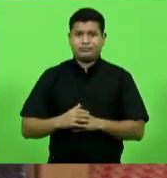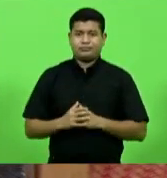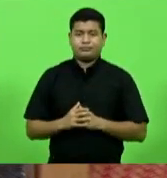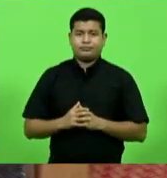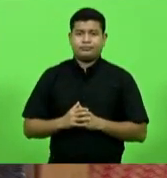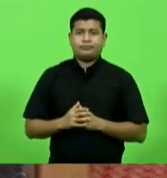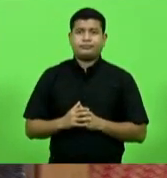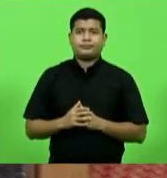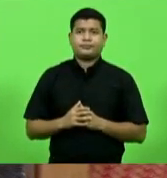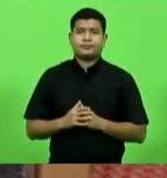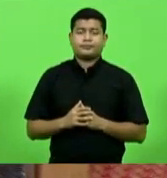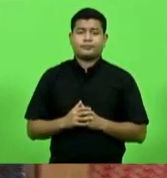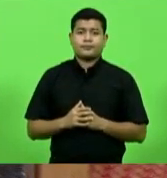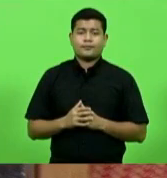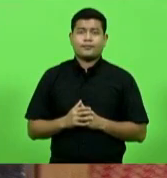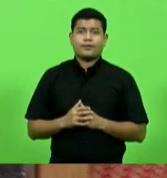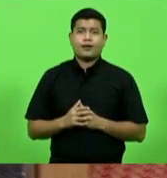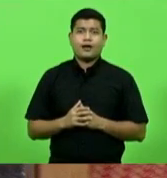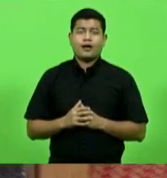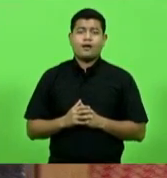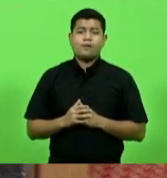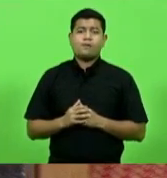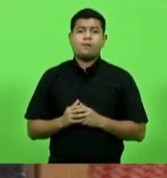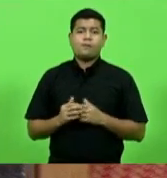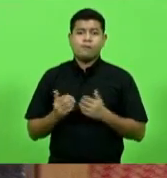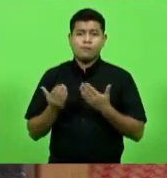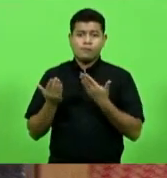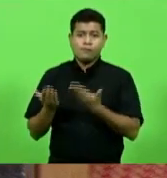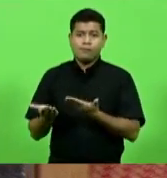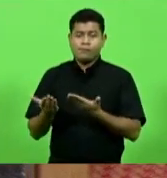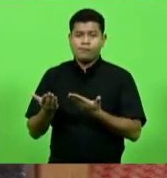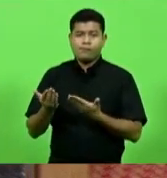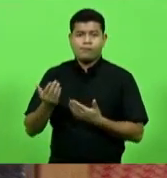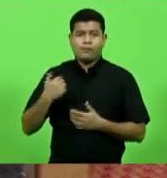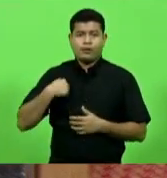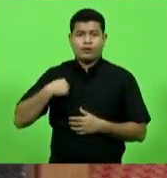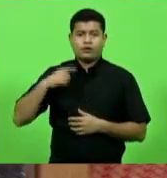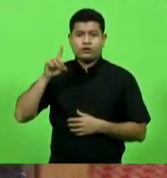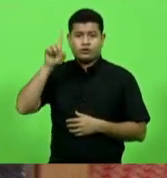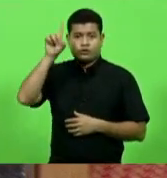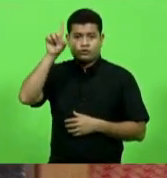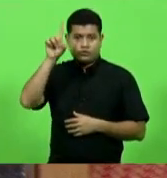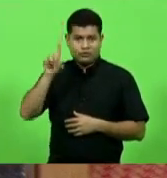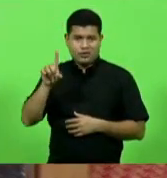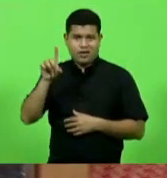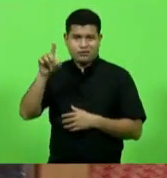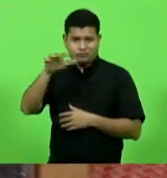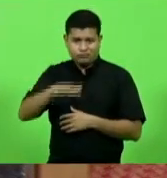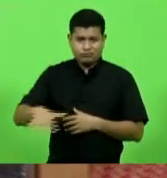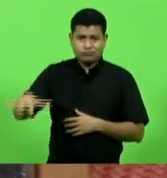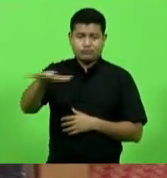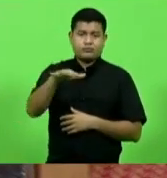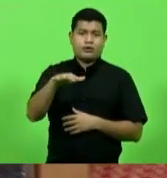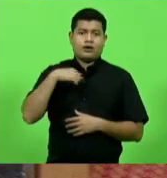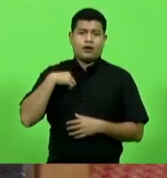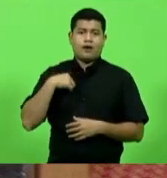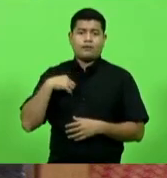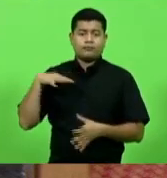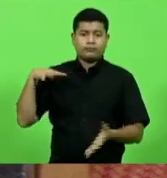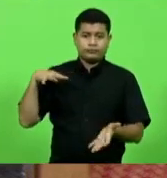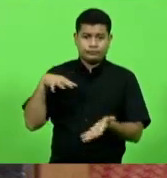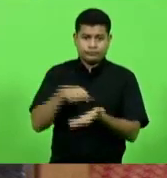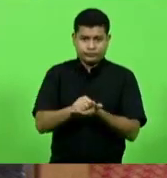a respeito de ordem do diretor geral informo que a contratação integral do serviço de